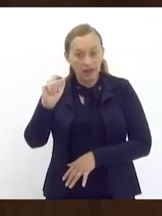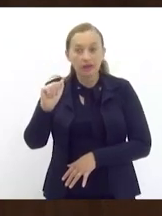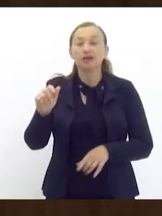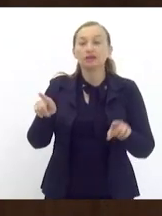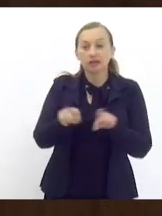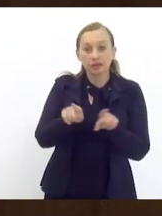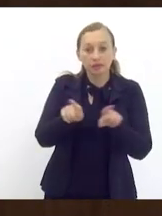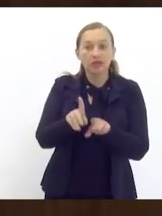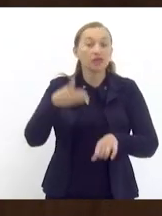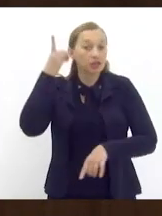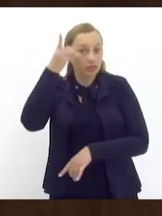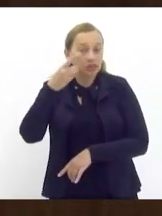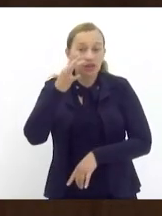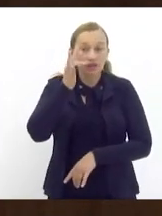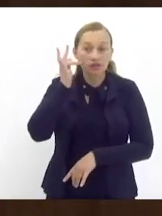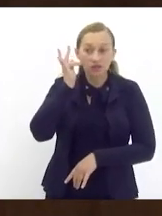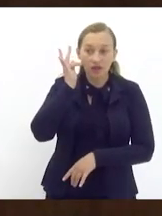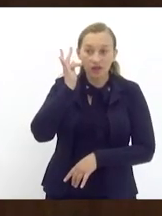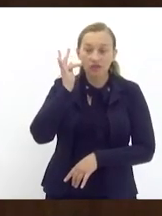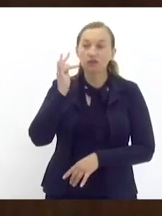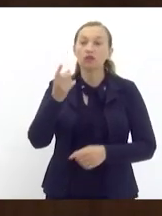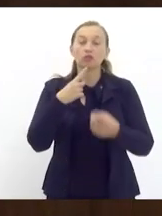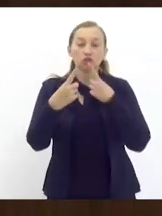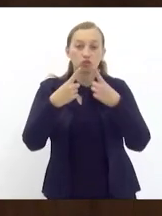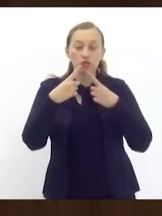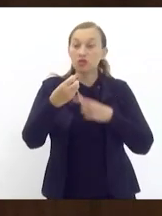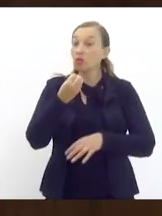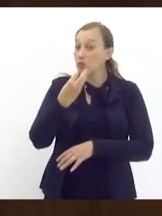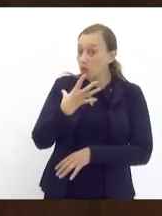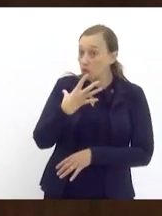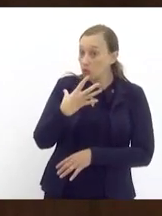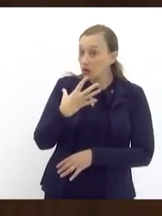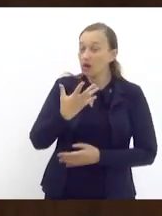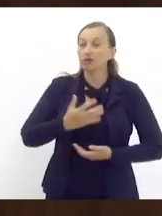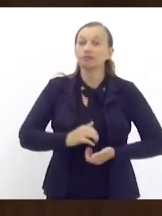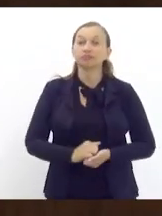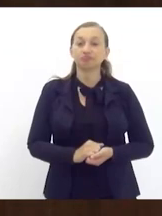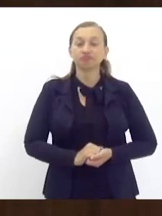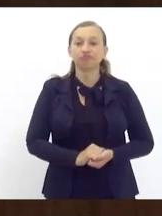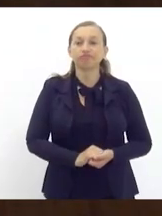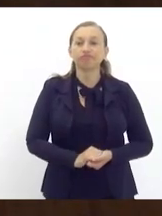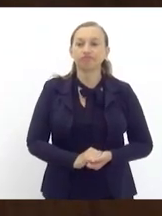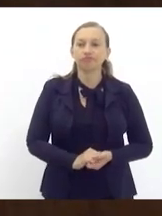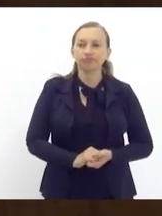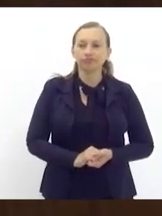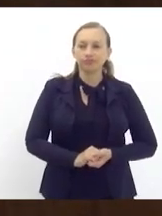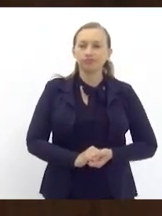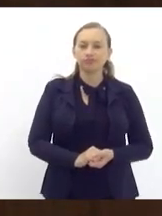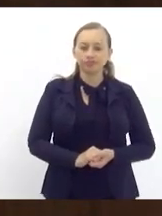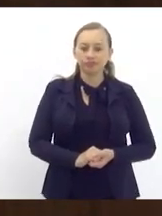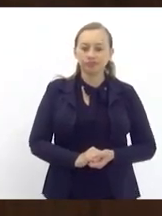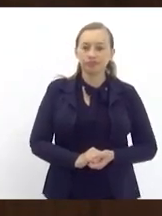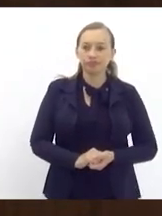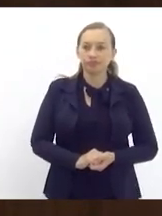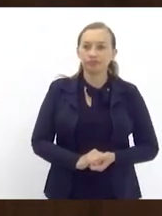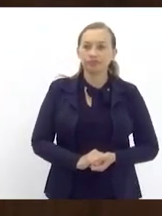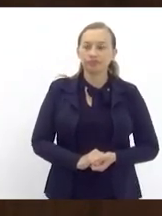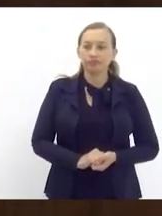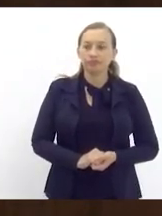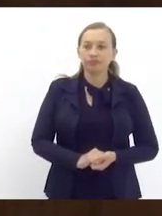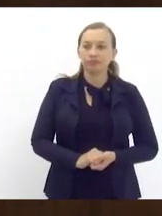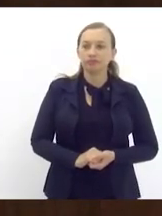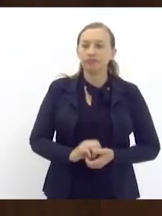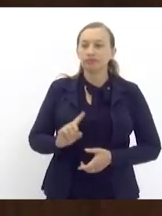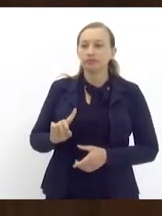Acredito que nós tivemos uma discussão muito proveitosa e vamos tirar sugestões para as